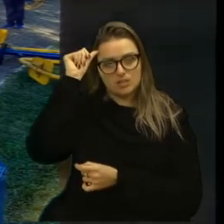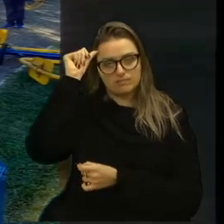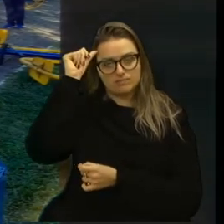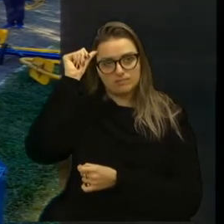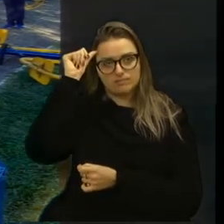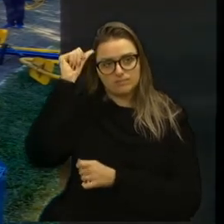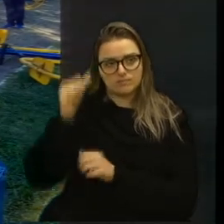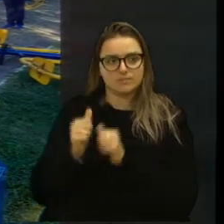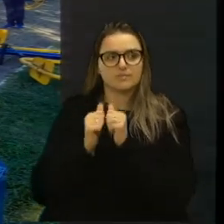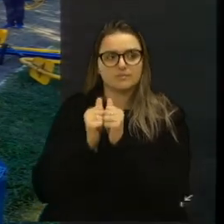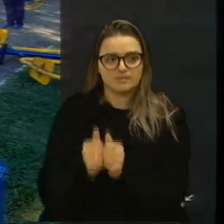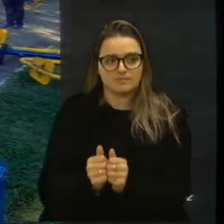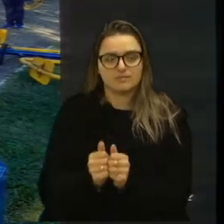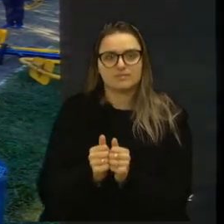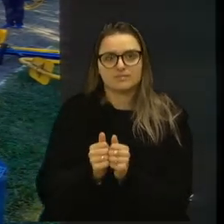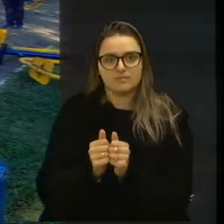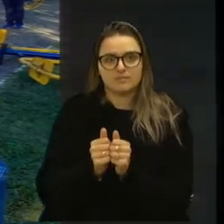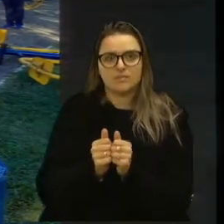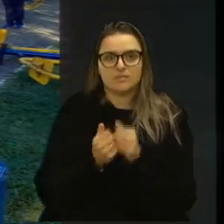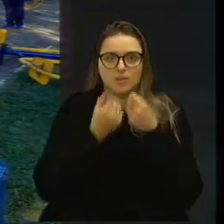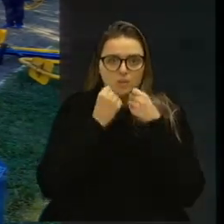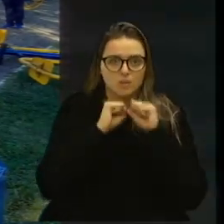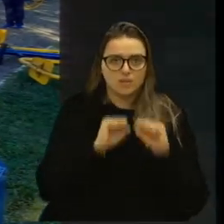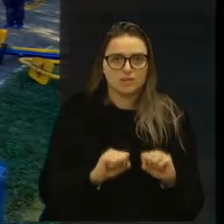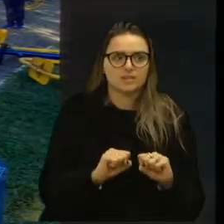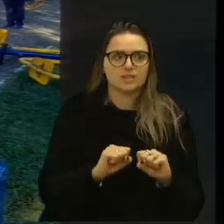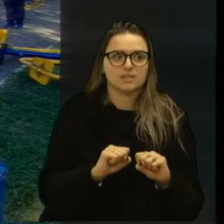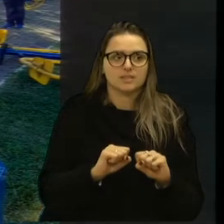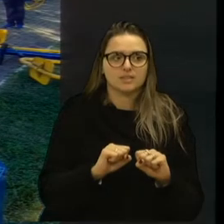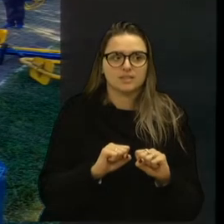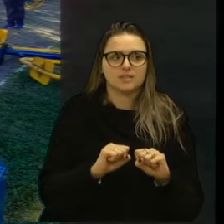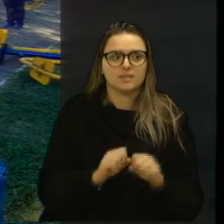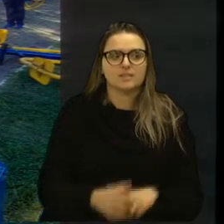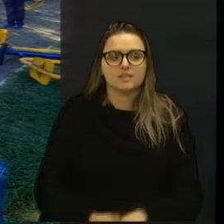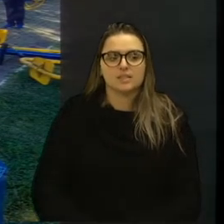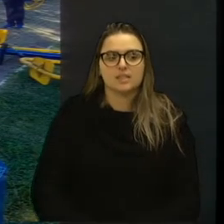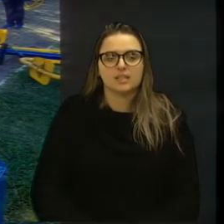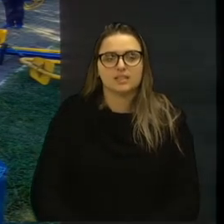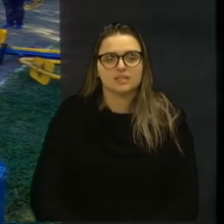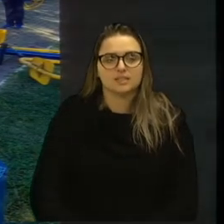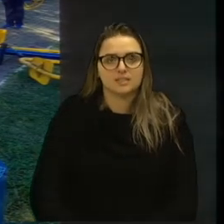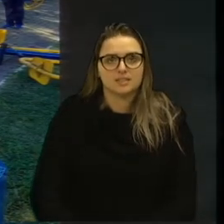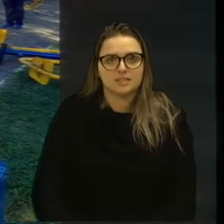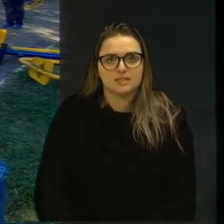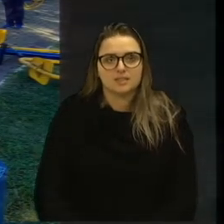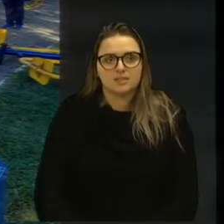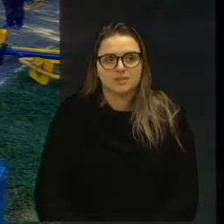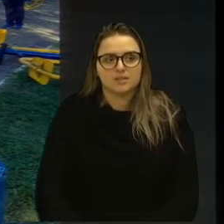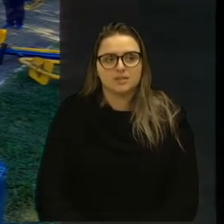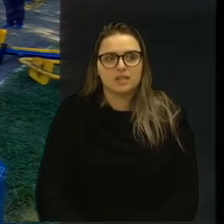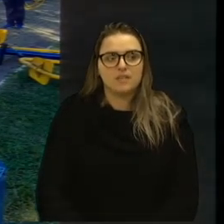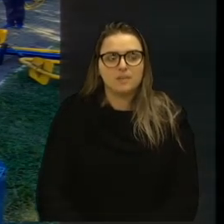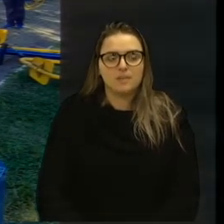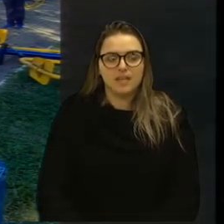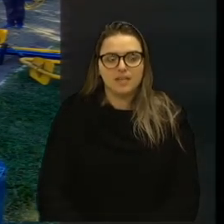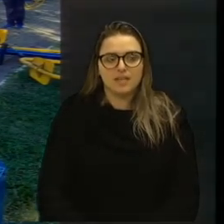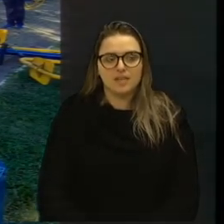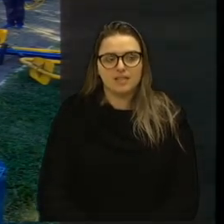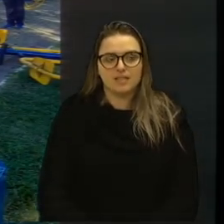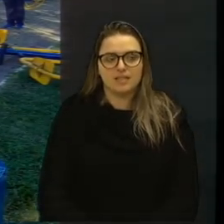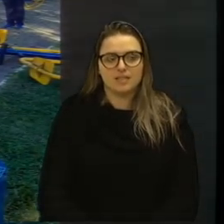juntamente com a Secretaria, com a Secretaria. também nós recebemos